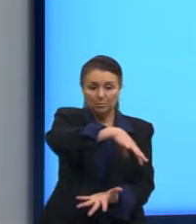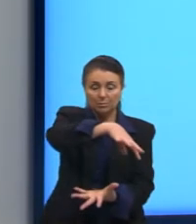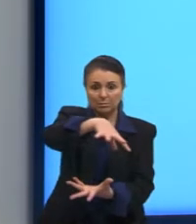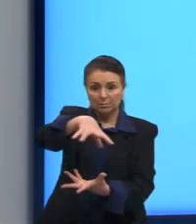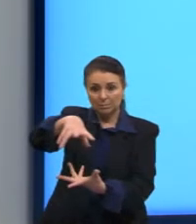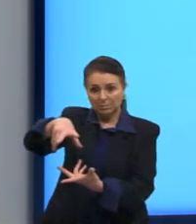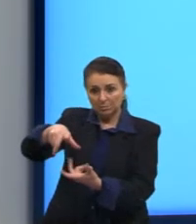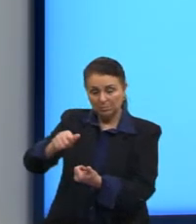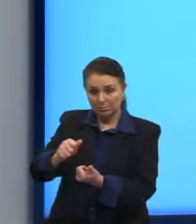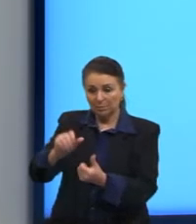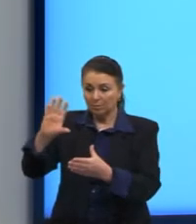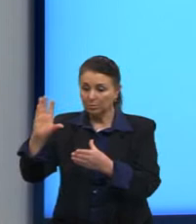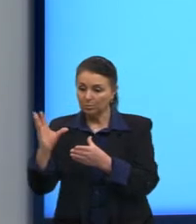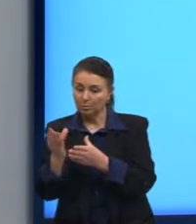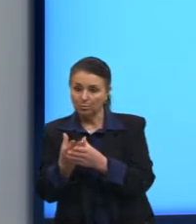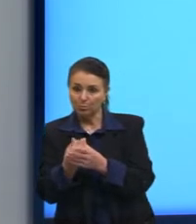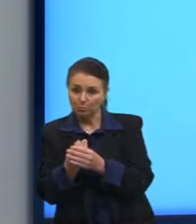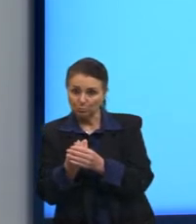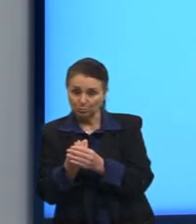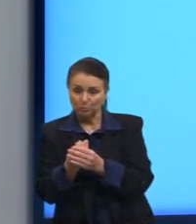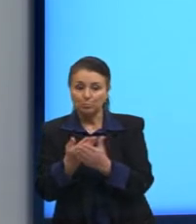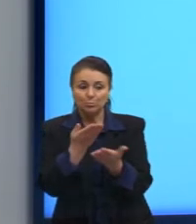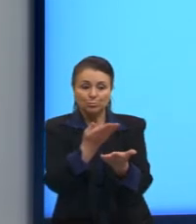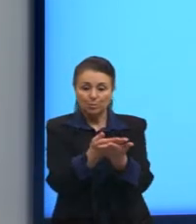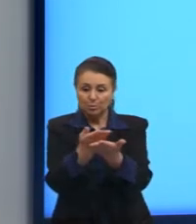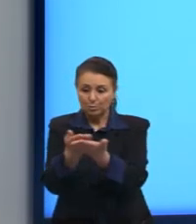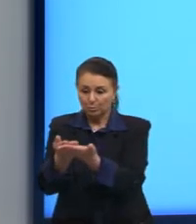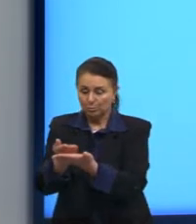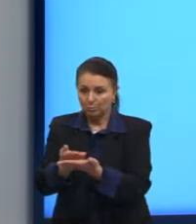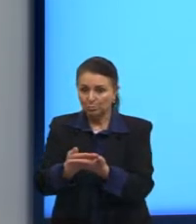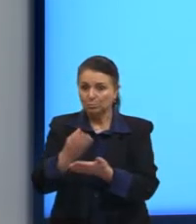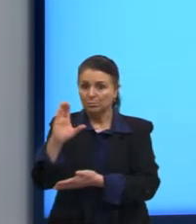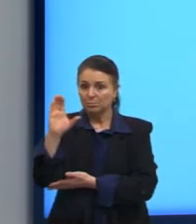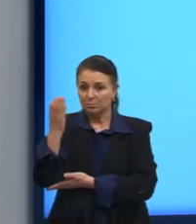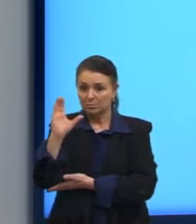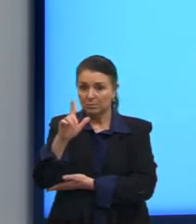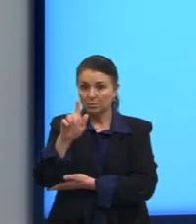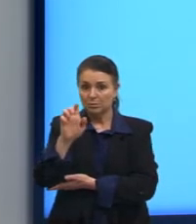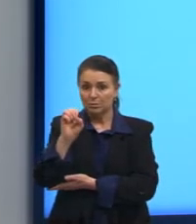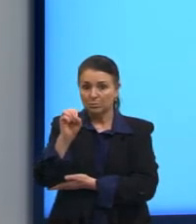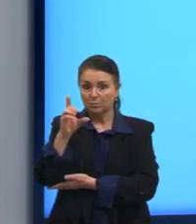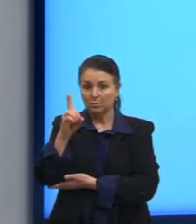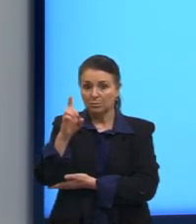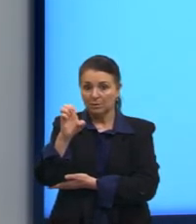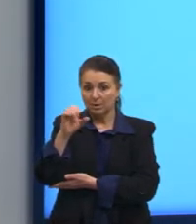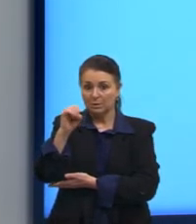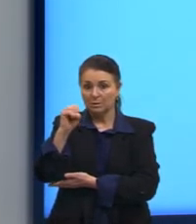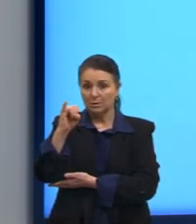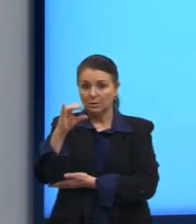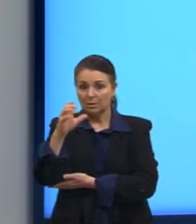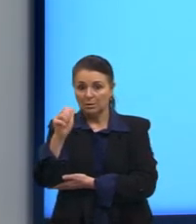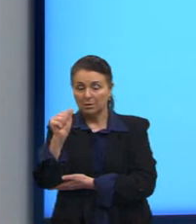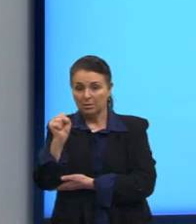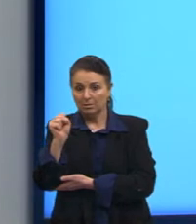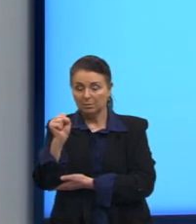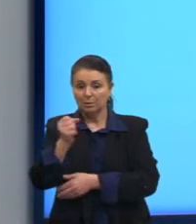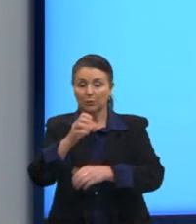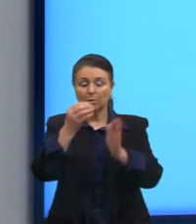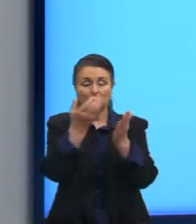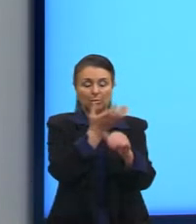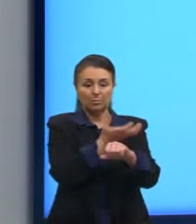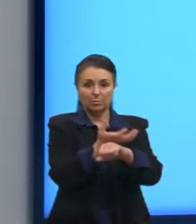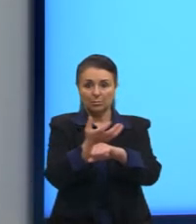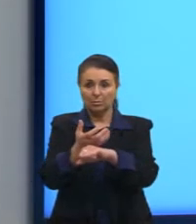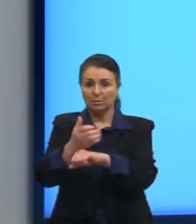forma, então, um conjunto de campos de estudo, que são chamados de ciências geodésicas, que englobam disciplinas como a